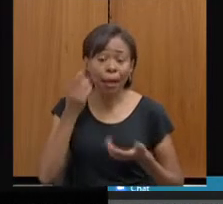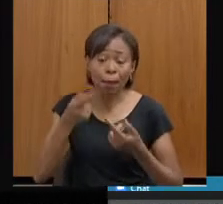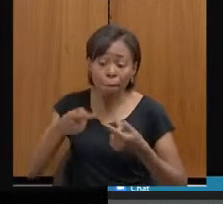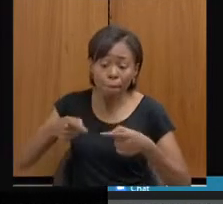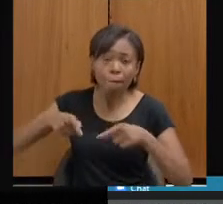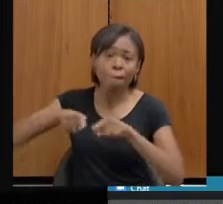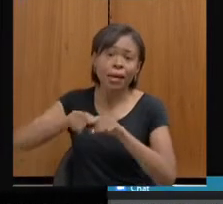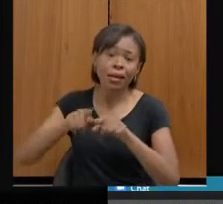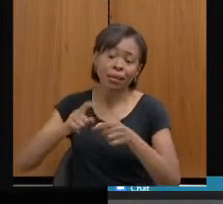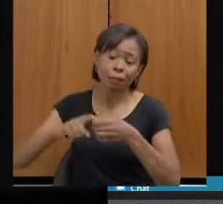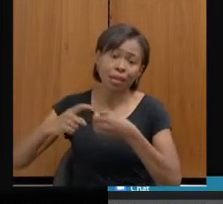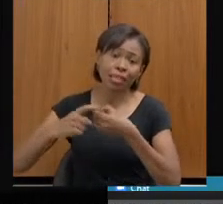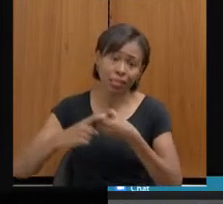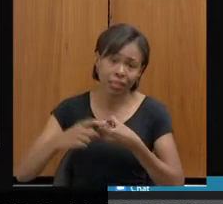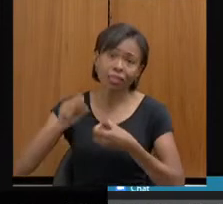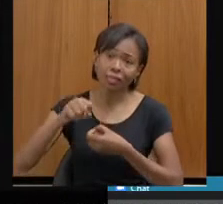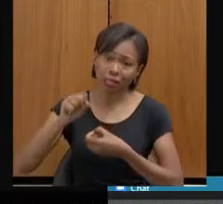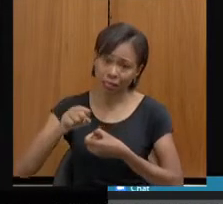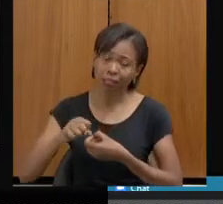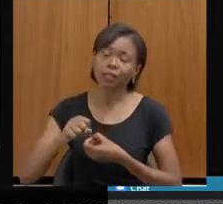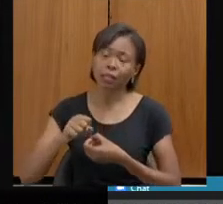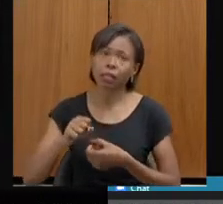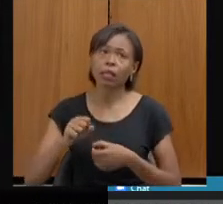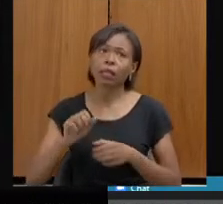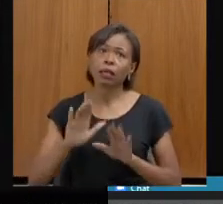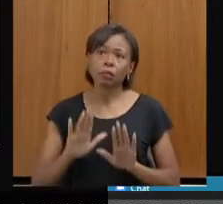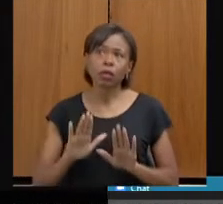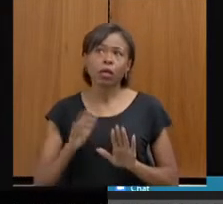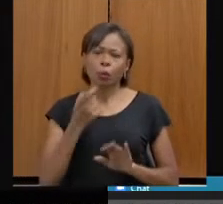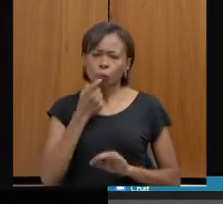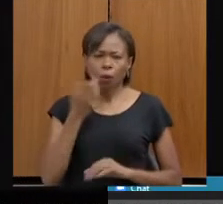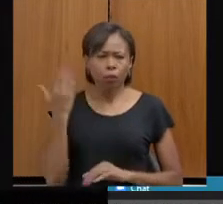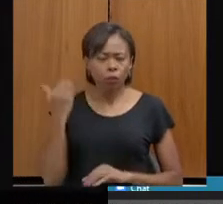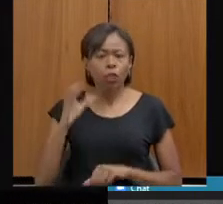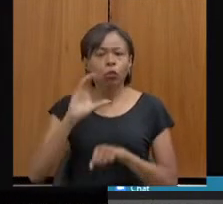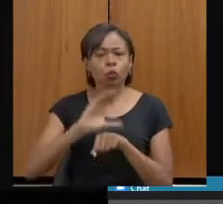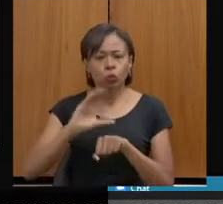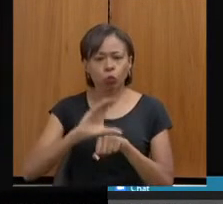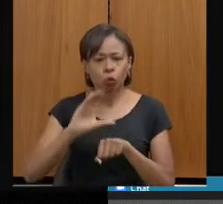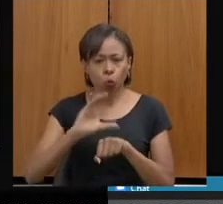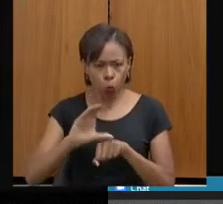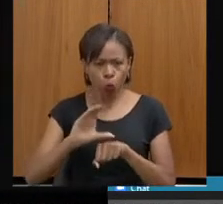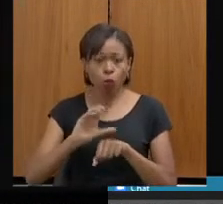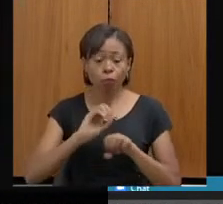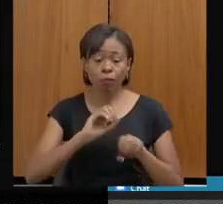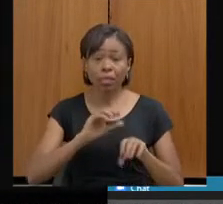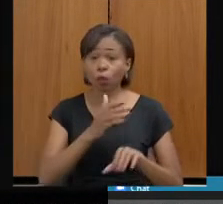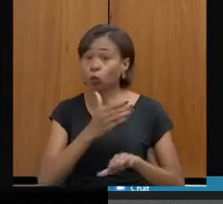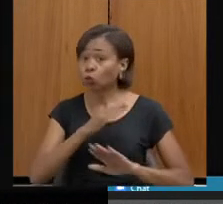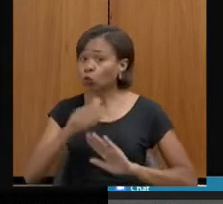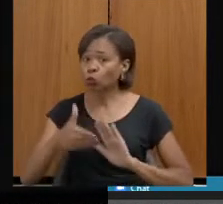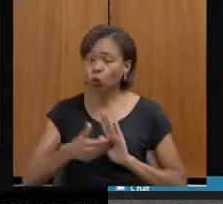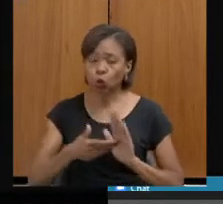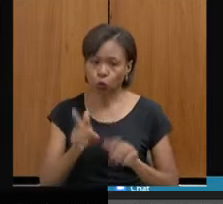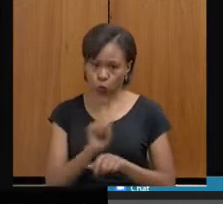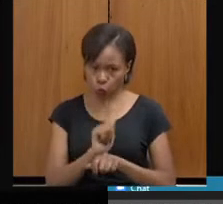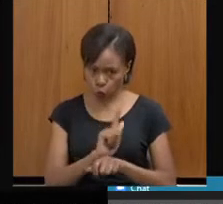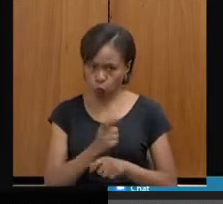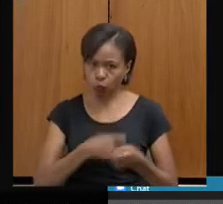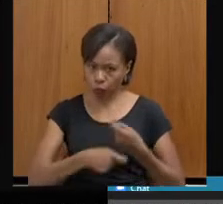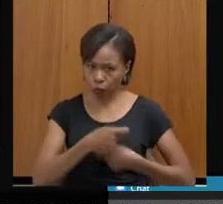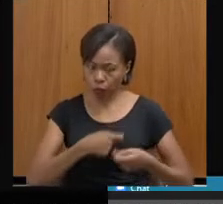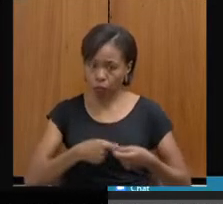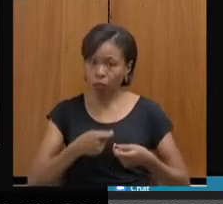não só nessa temática, mas em todas. Nós fizemos recentemente um curso para todos os nossos gestores do interior e capital, dizendo, olha, é